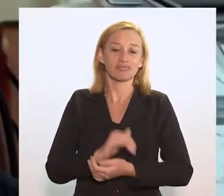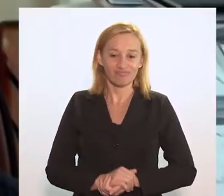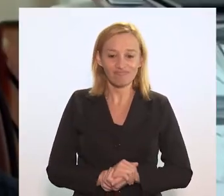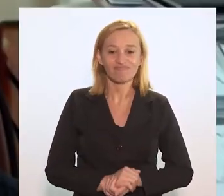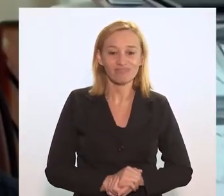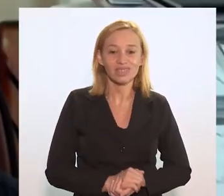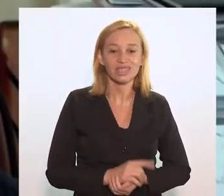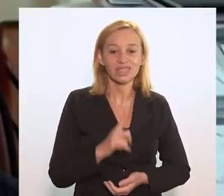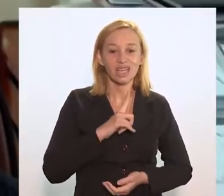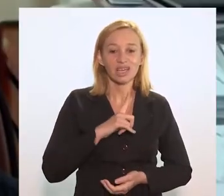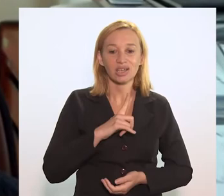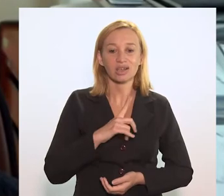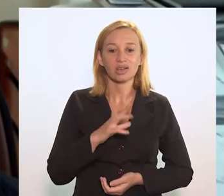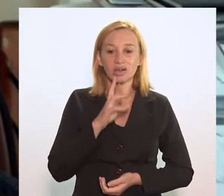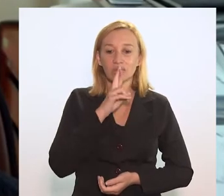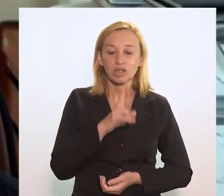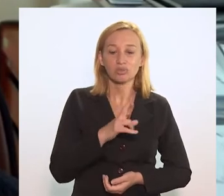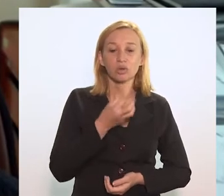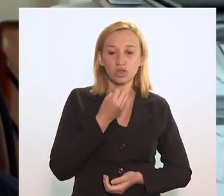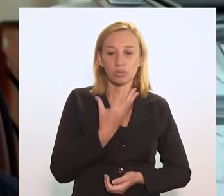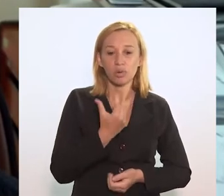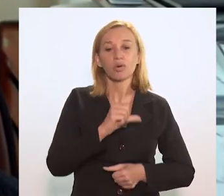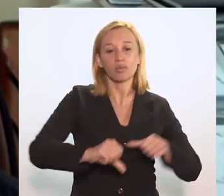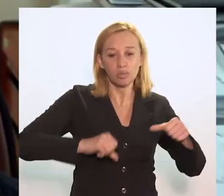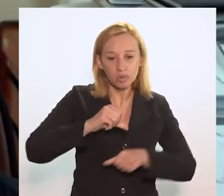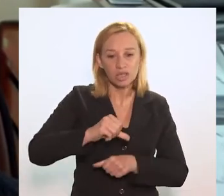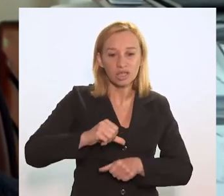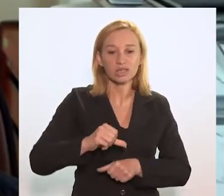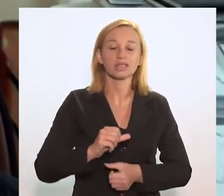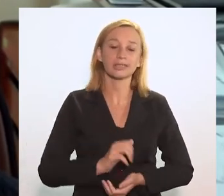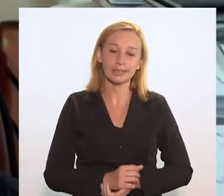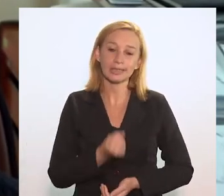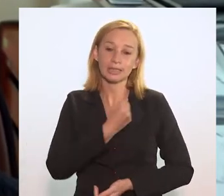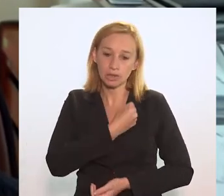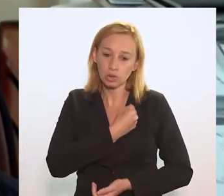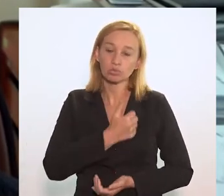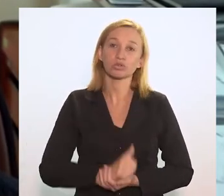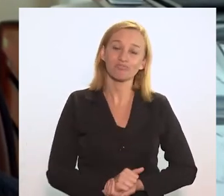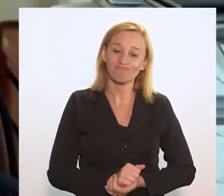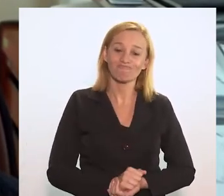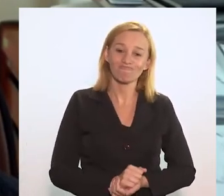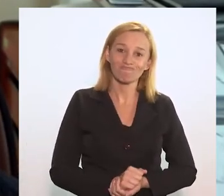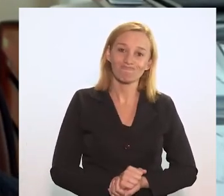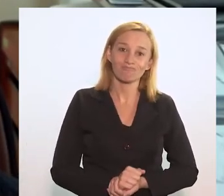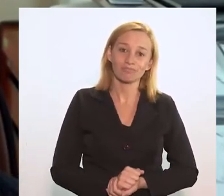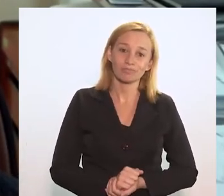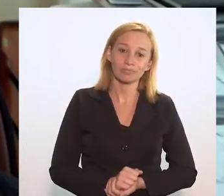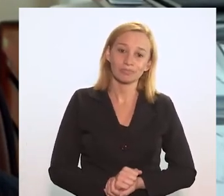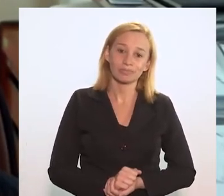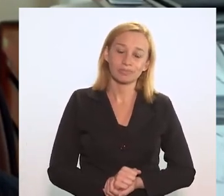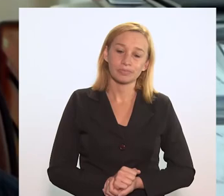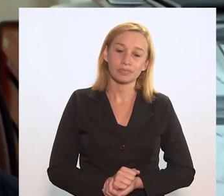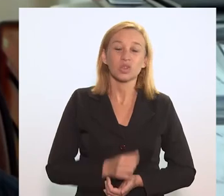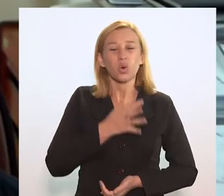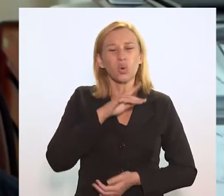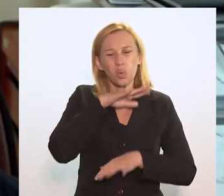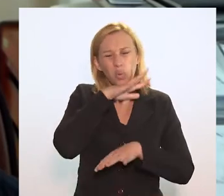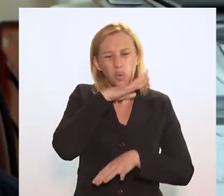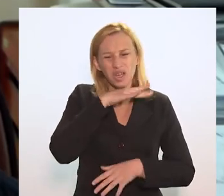colhe esse frutos e a gente tenha um pouco de uma mudança nesse perfil que tanto é